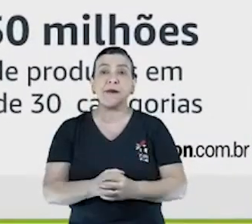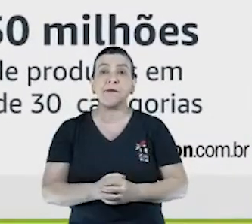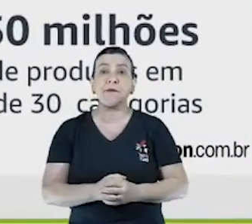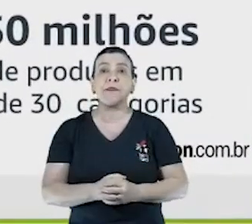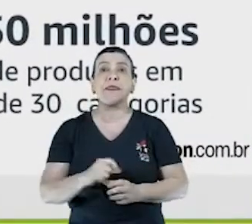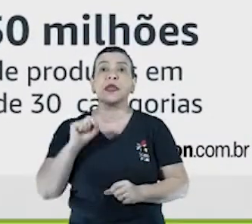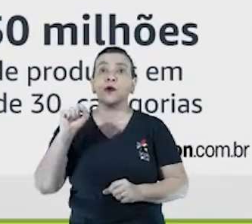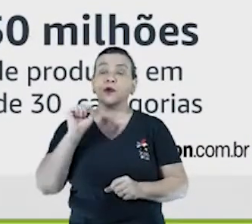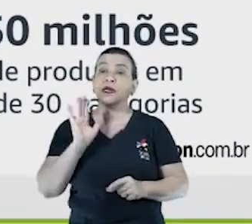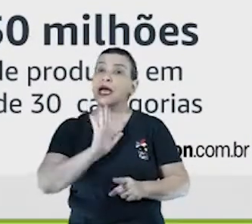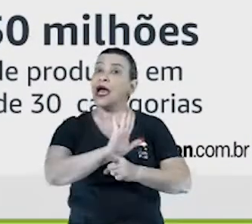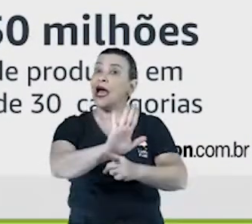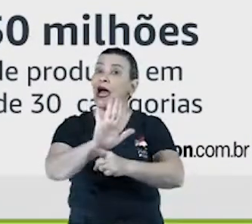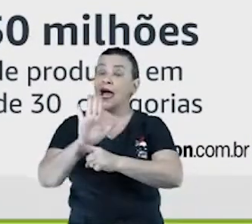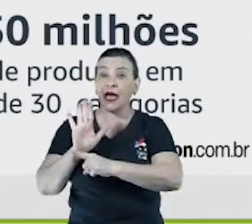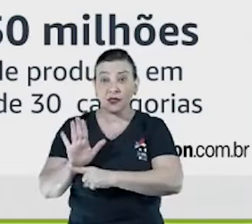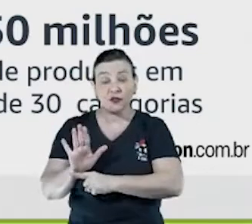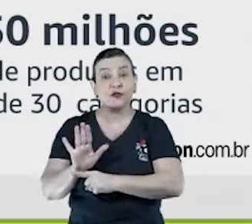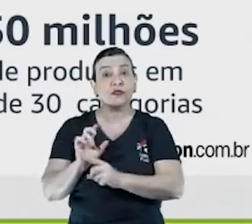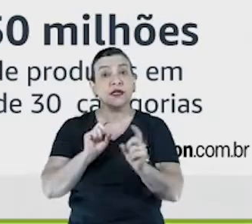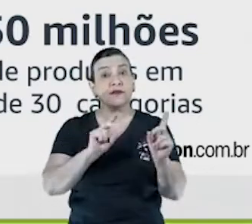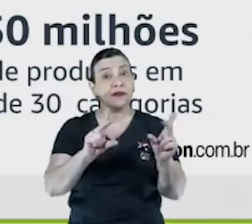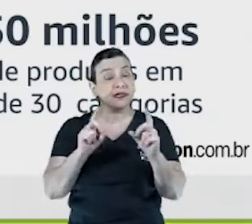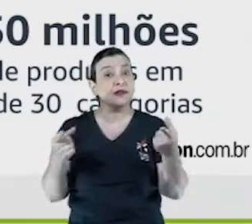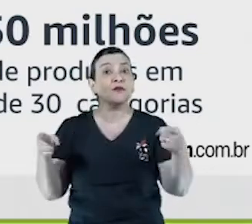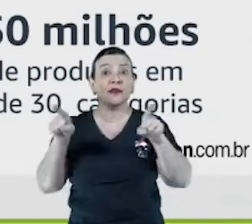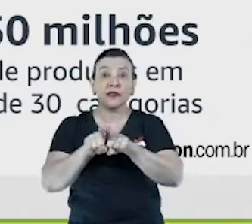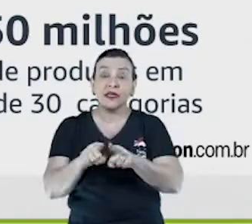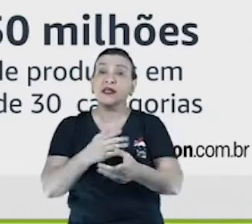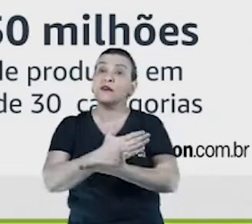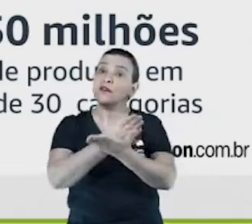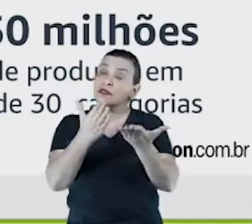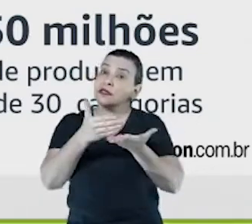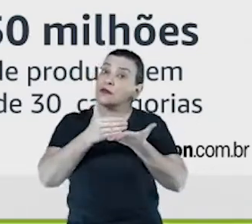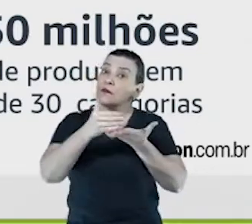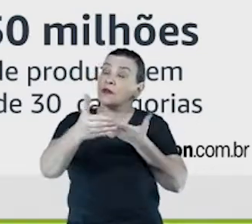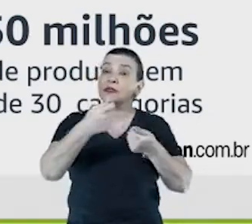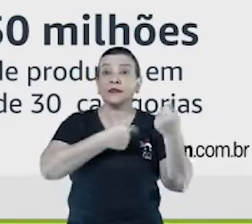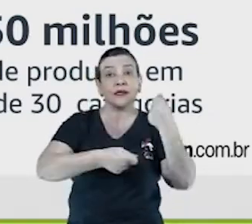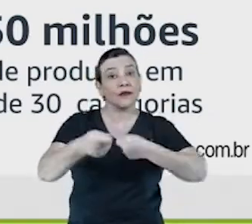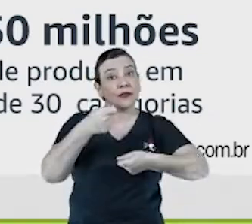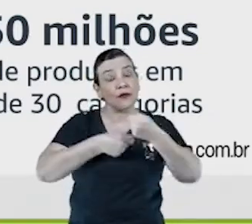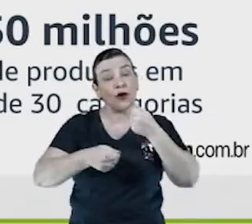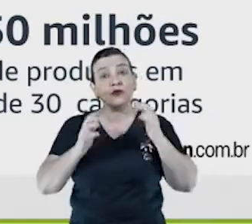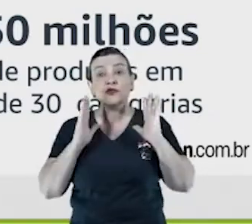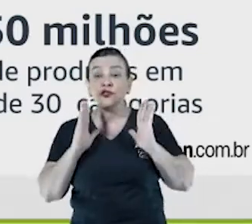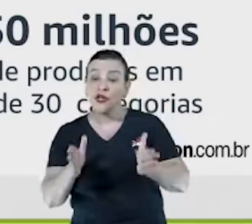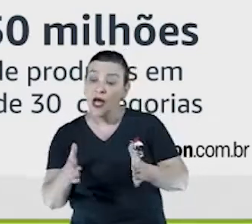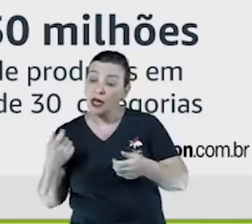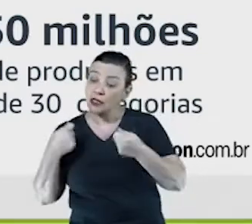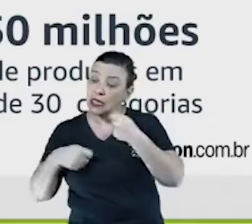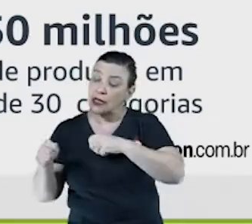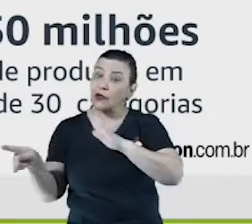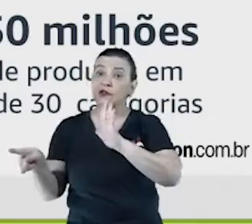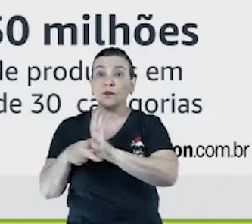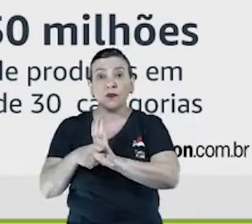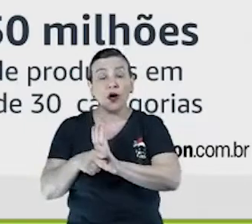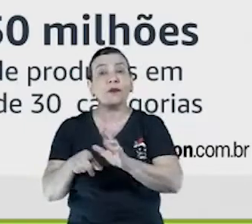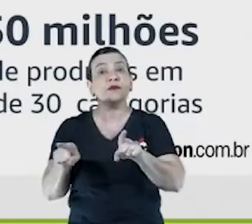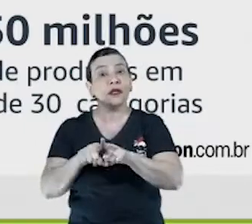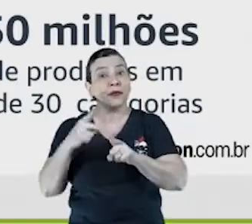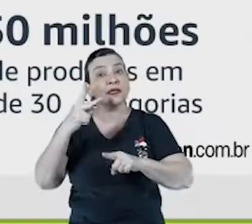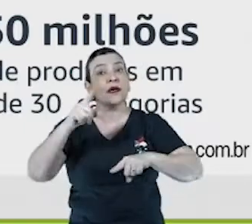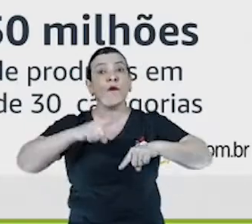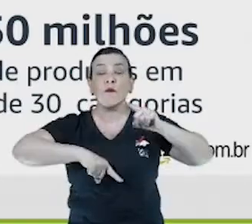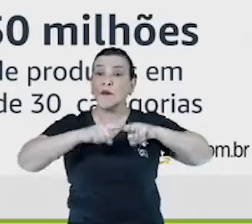contribuição de vendedores parceiros, como vocês, que estão pensando em começar um negócio, ou que têm já um negócio próprio, e que colocam os seus produtos